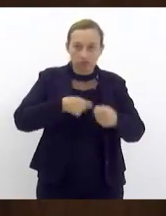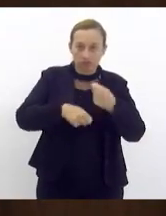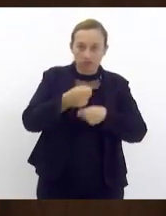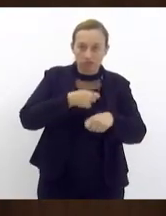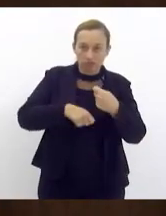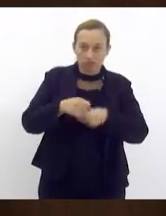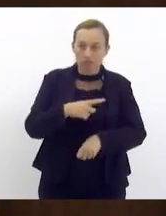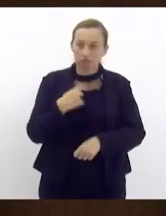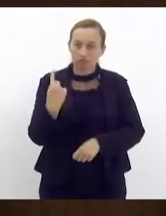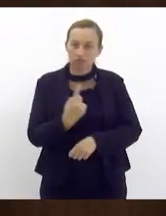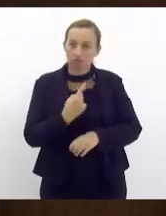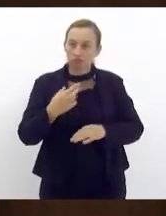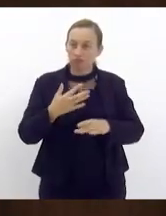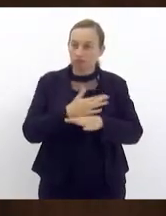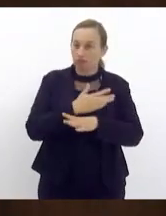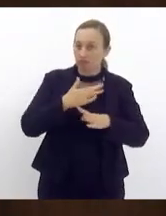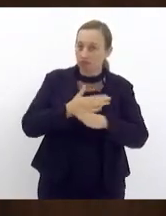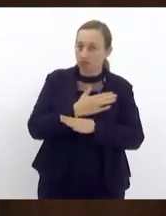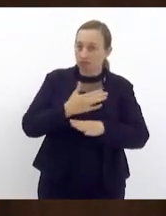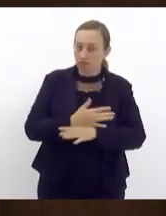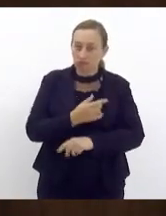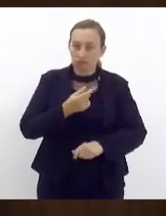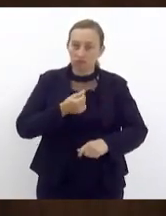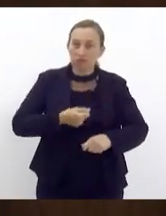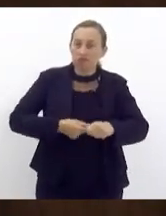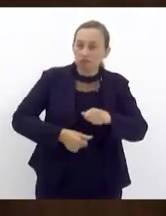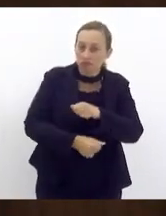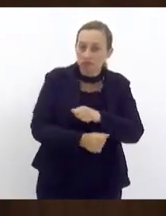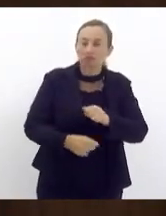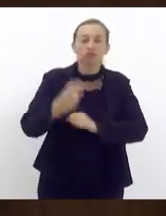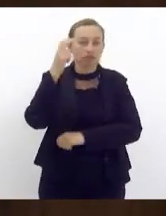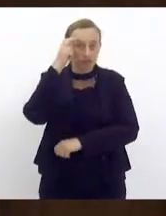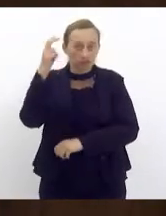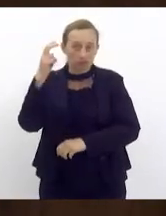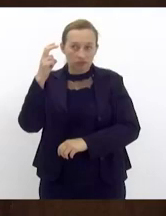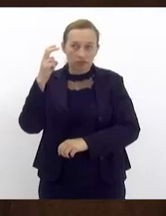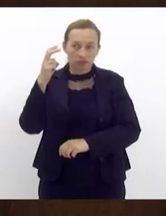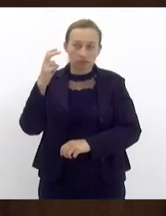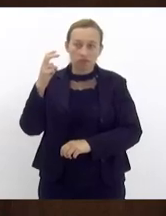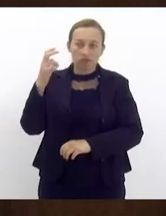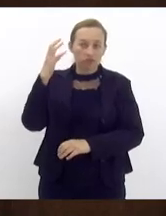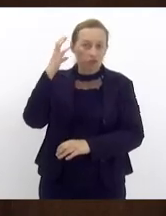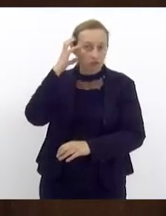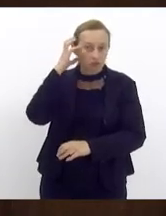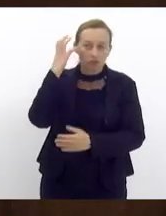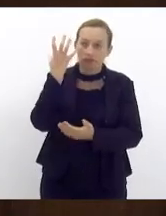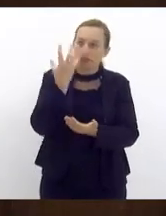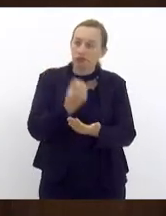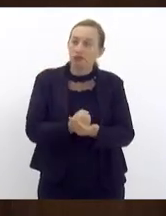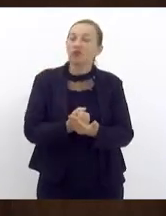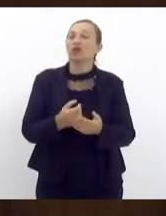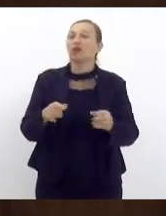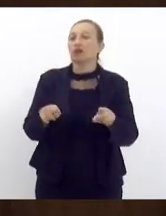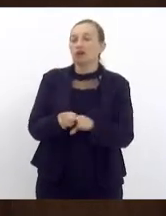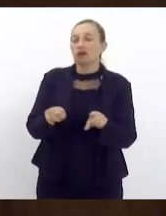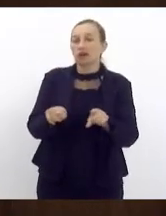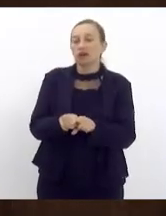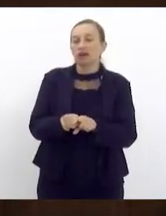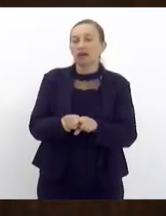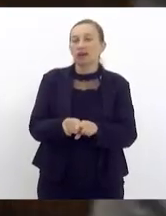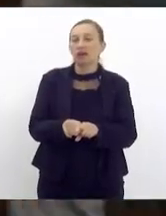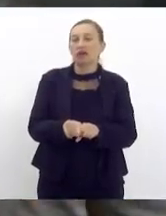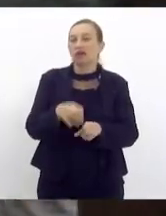nossa cidade o investimento em cultura e em audiovisual e por último agradecer aqui a